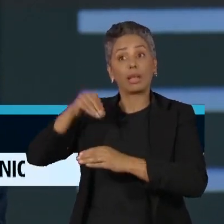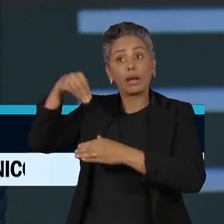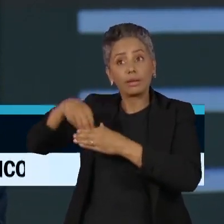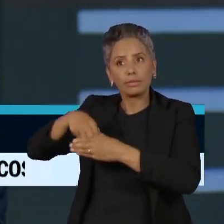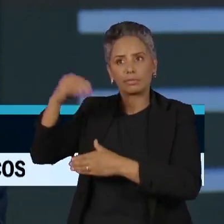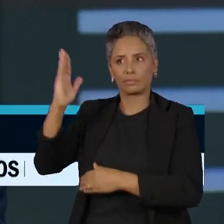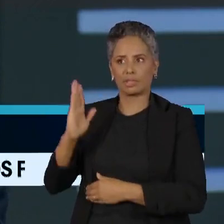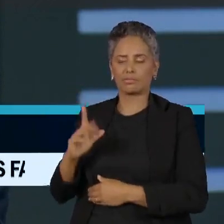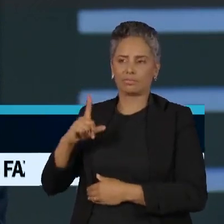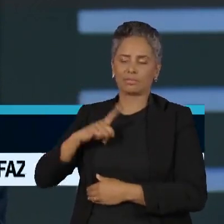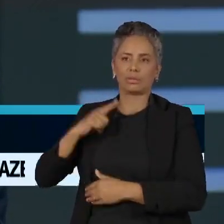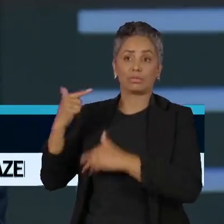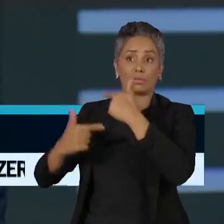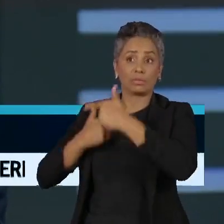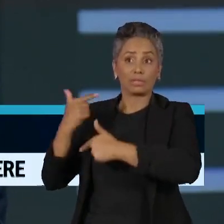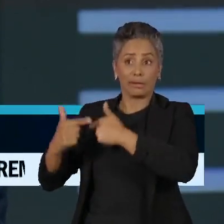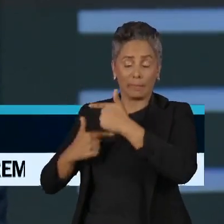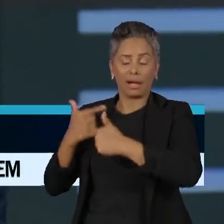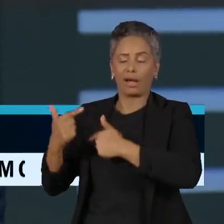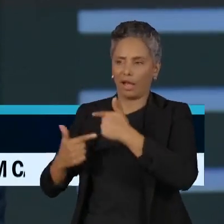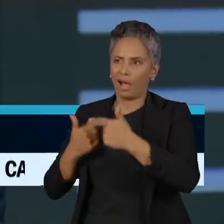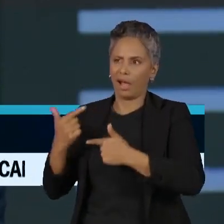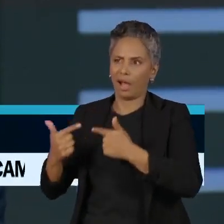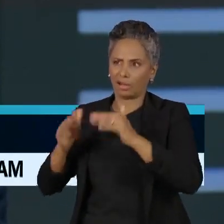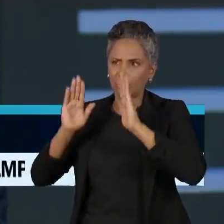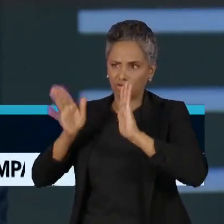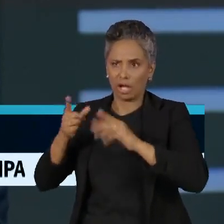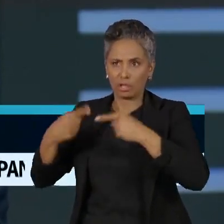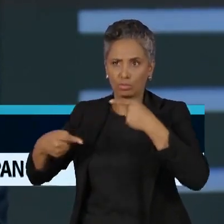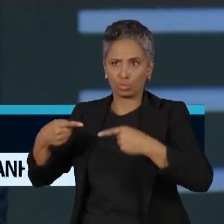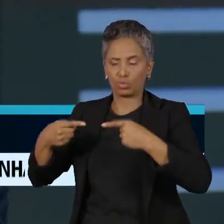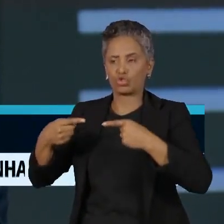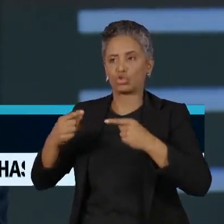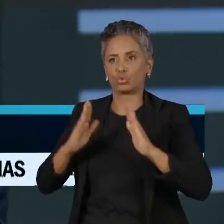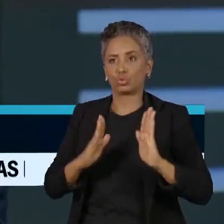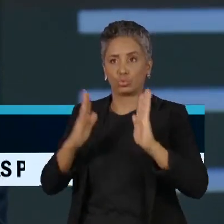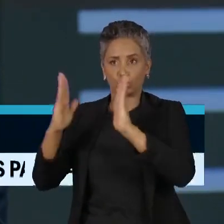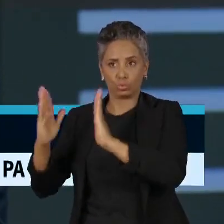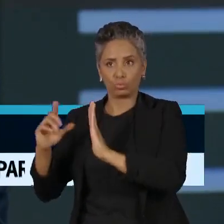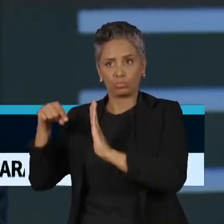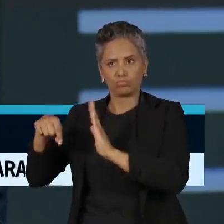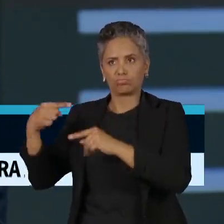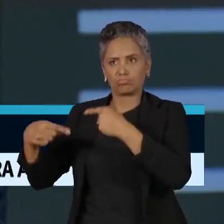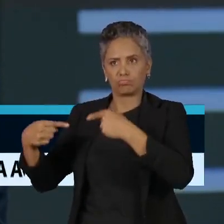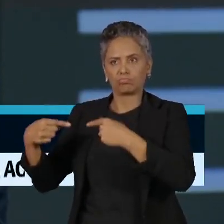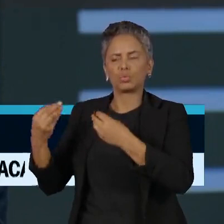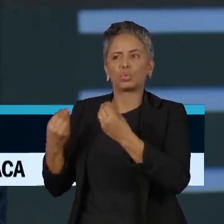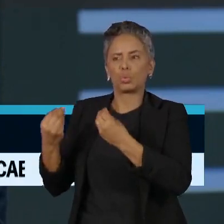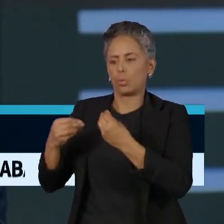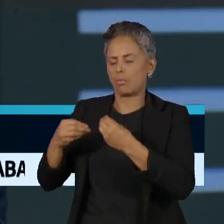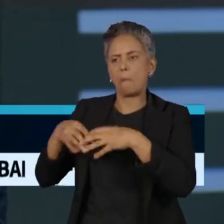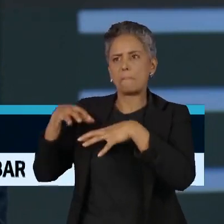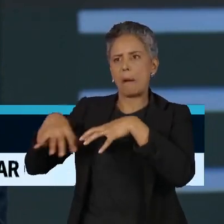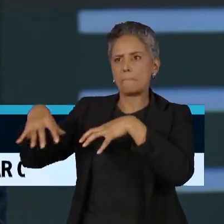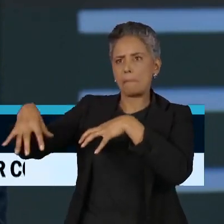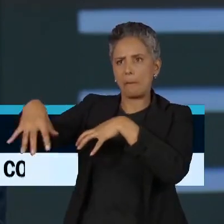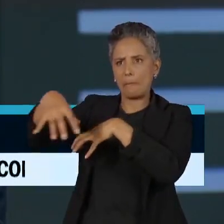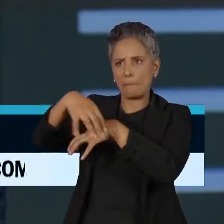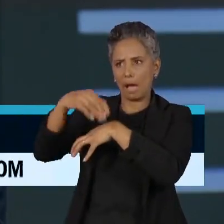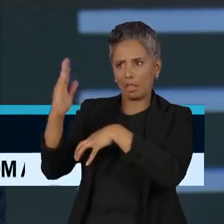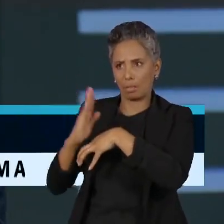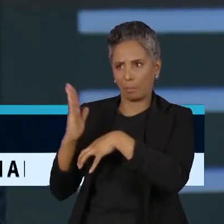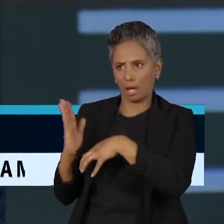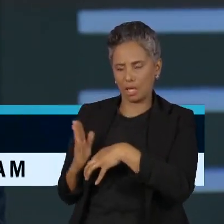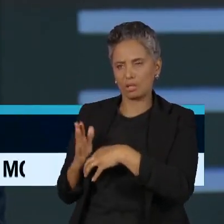capacidade, por exemplo, industrial, que a gente já discutiu aqui no bloco passado, para saber em quais áreas o Brasil pode, reforçando a sua indústria,